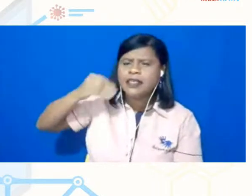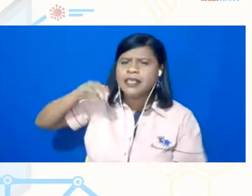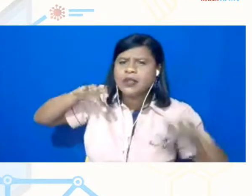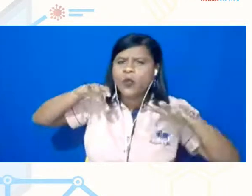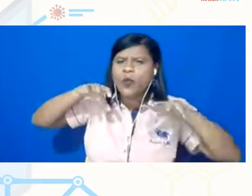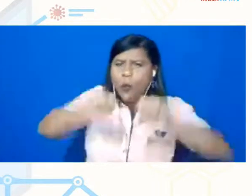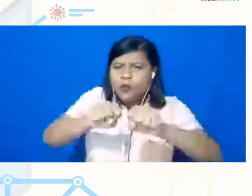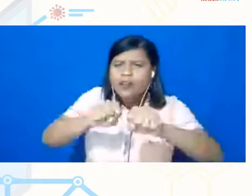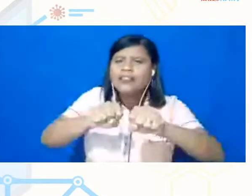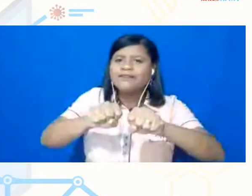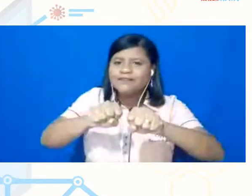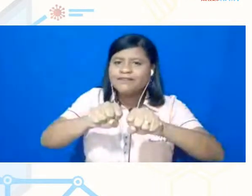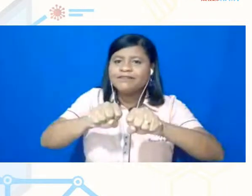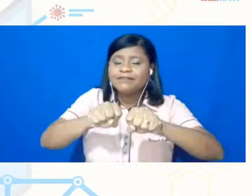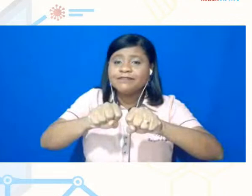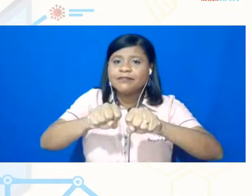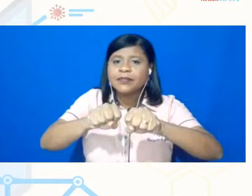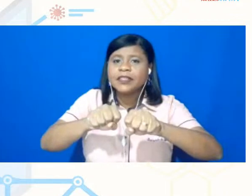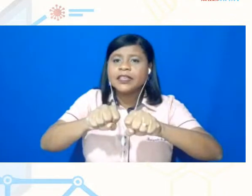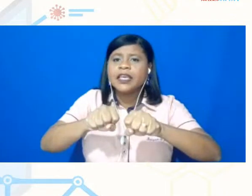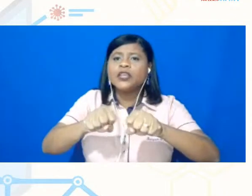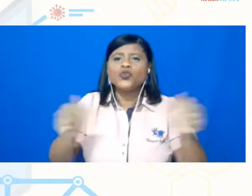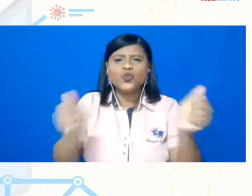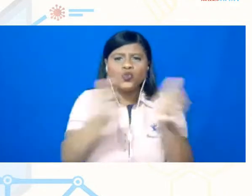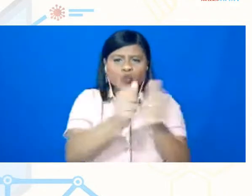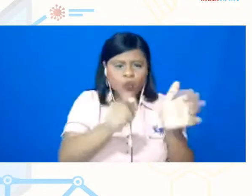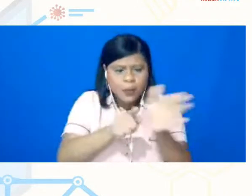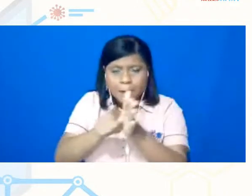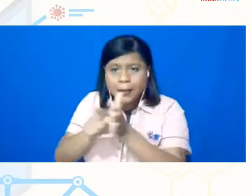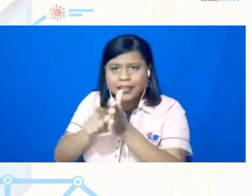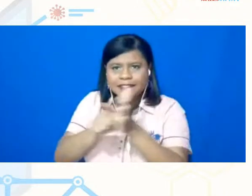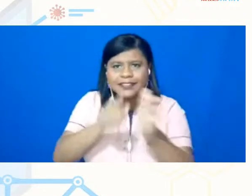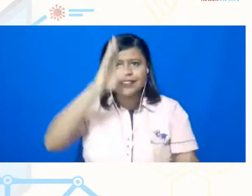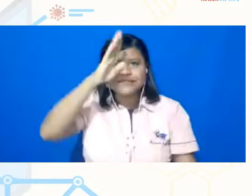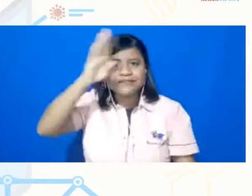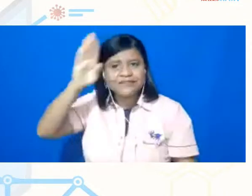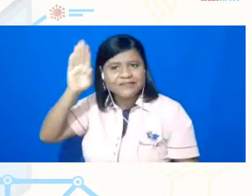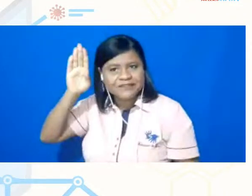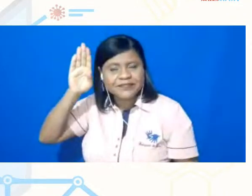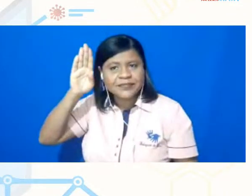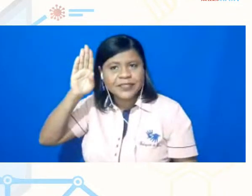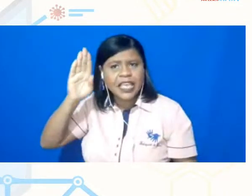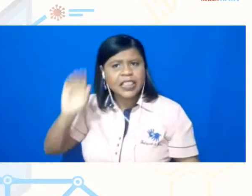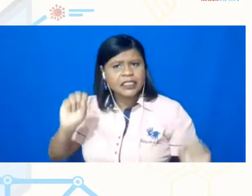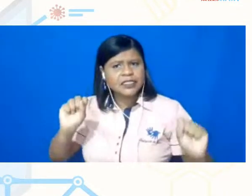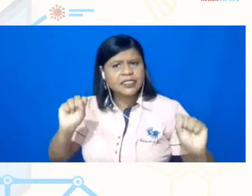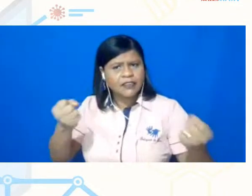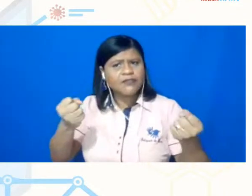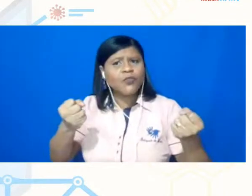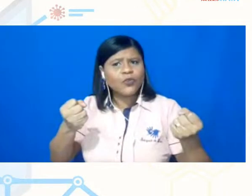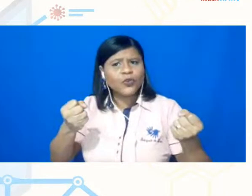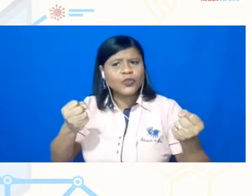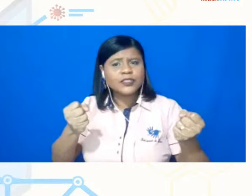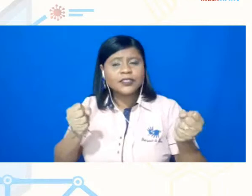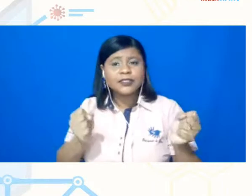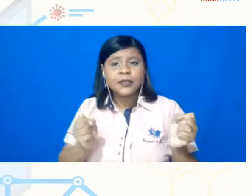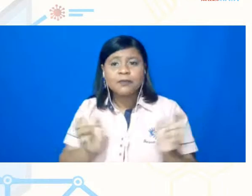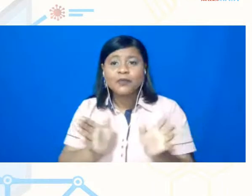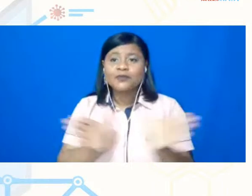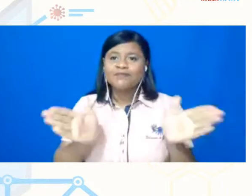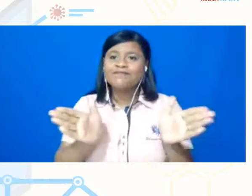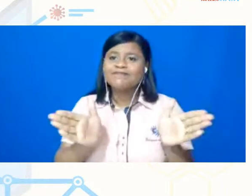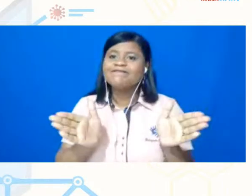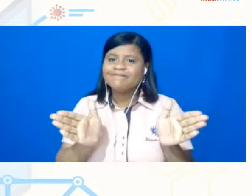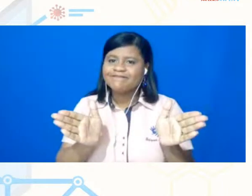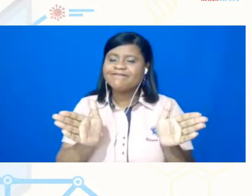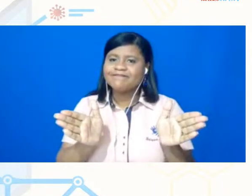com as, as pesquisas acadêmicas, é o que dá força para os dois lados, né, é o que